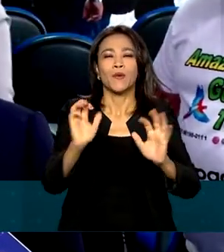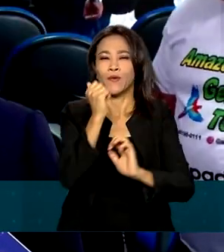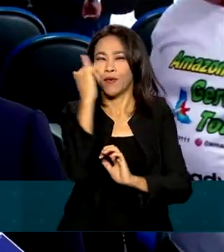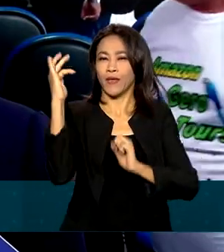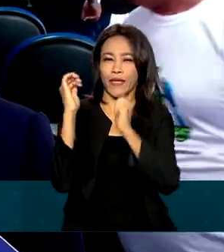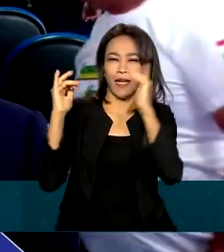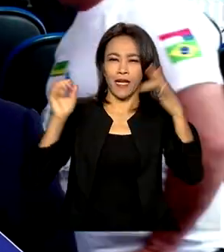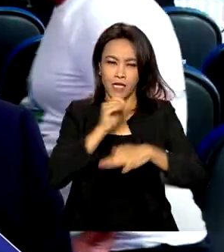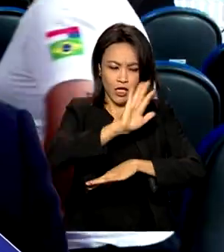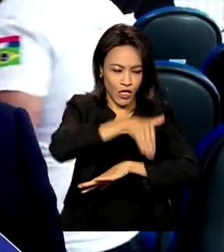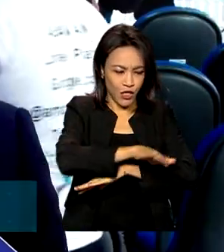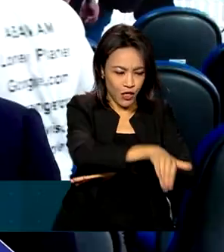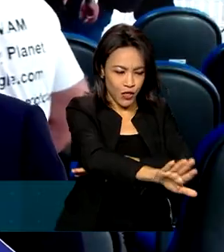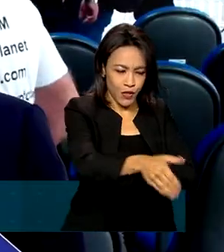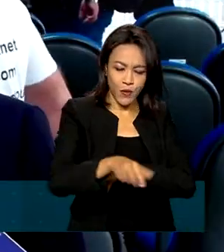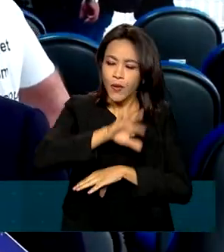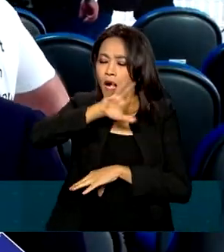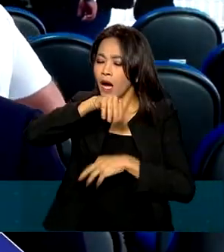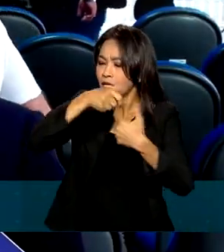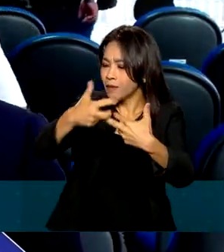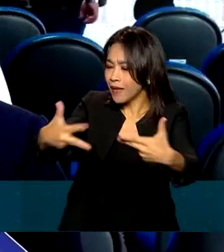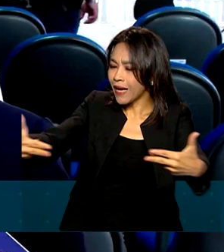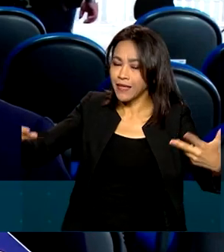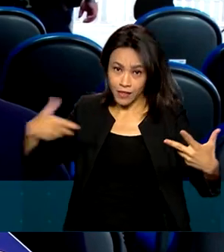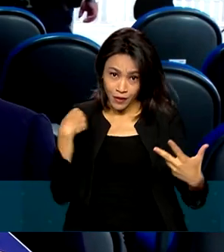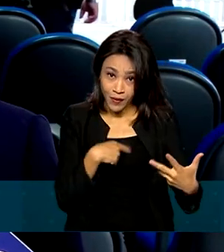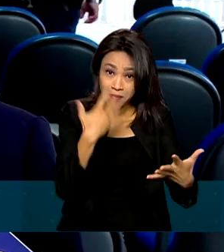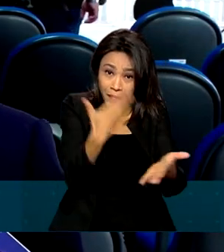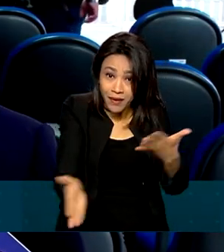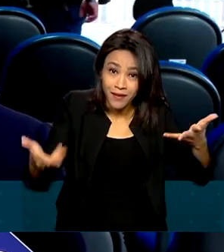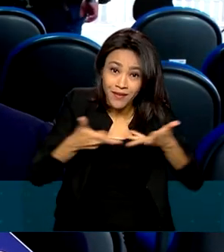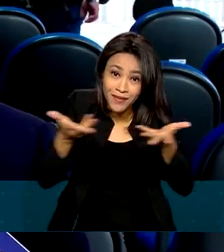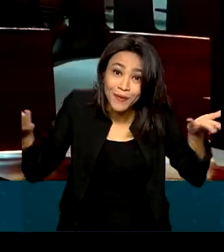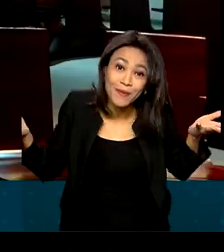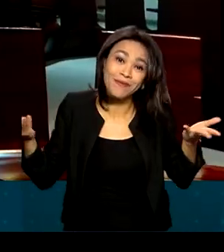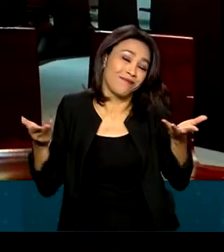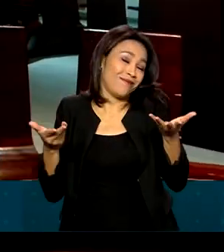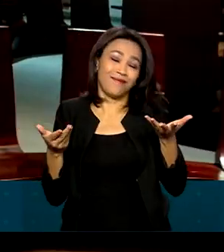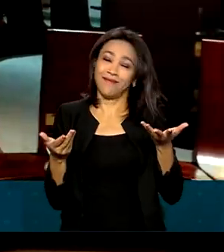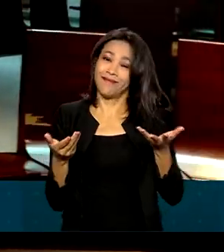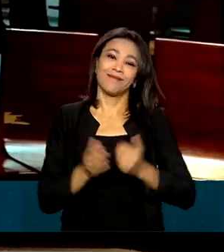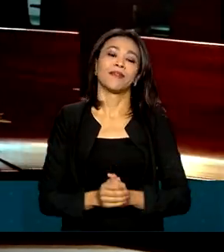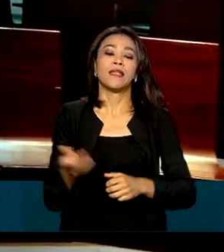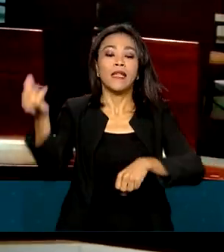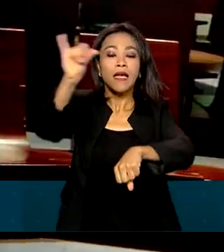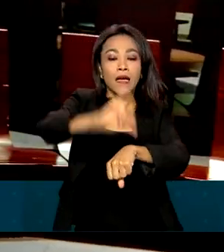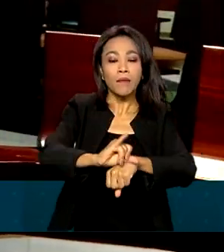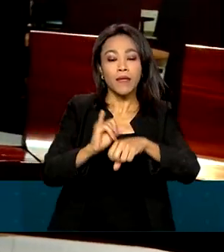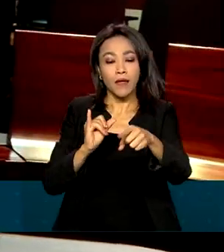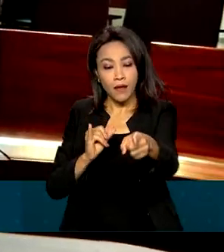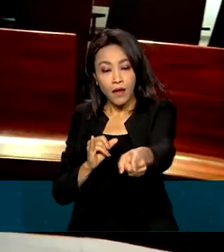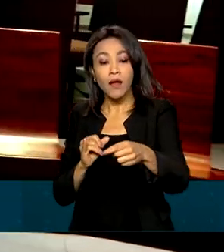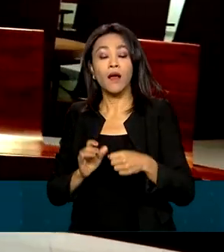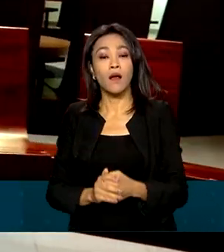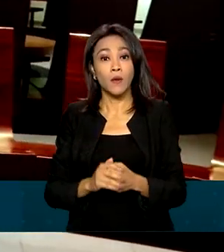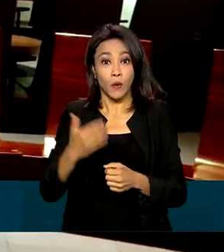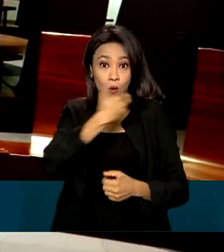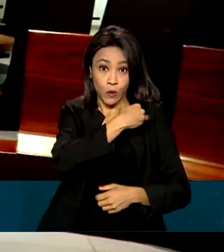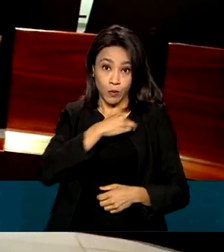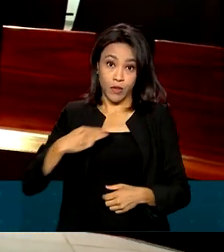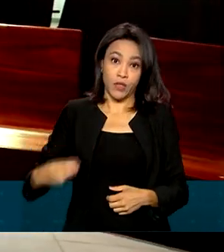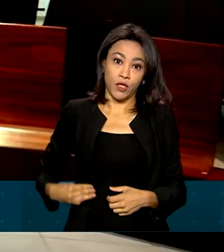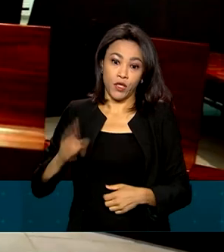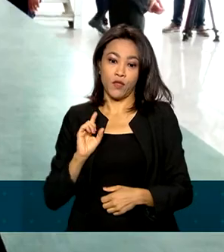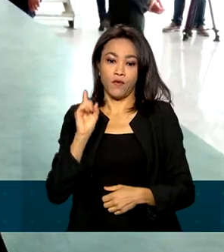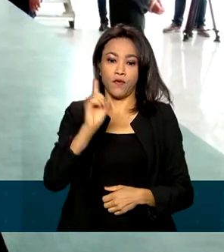rios, com a fauna, com a flora. E a gente não pode perder esse atrativo. Na capital, o ministro Carlos Brito também esteve no